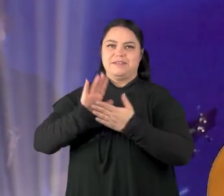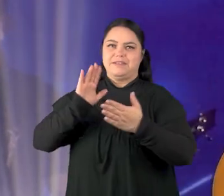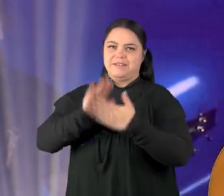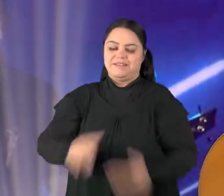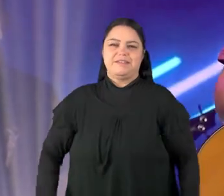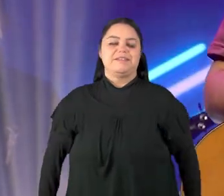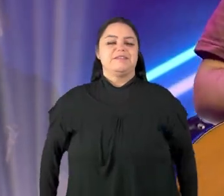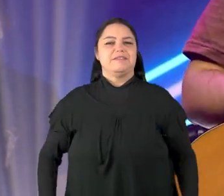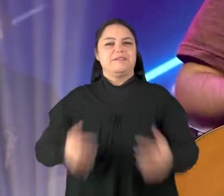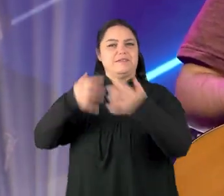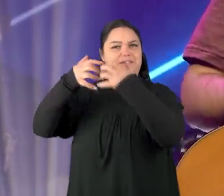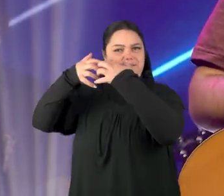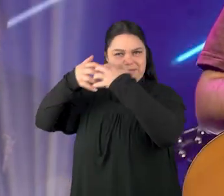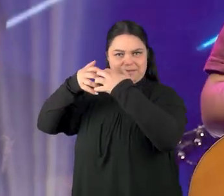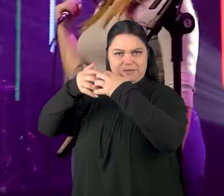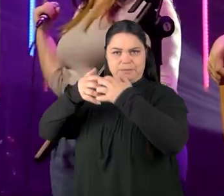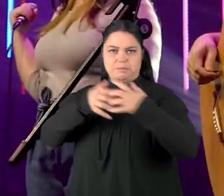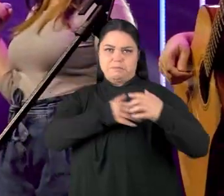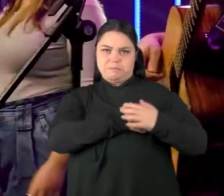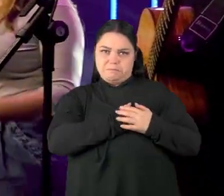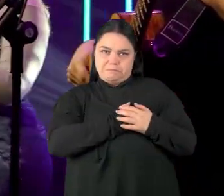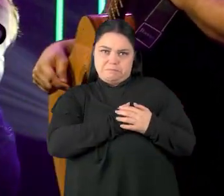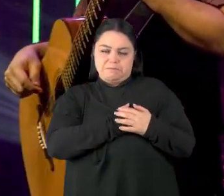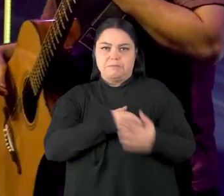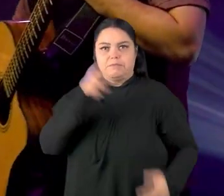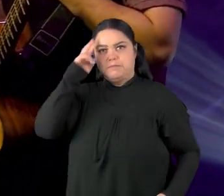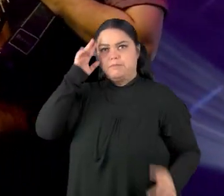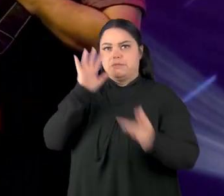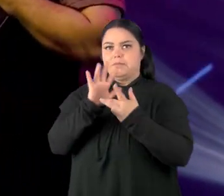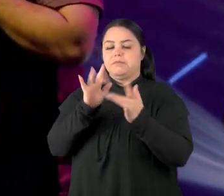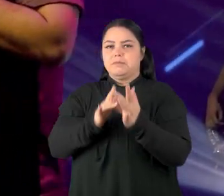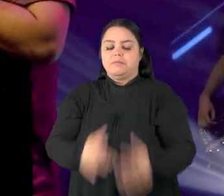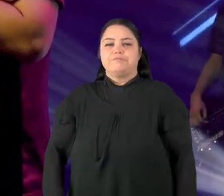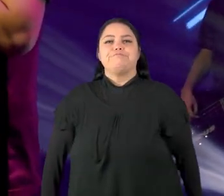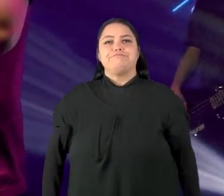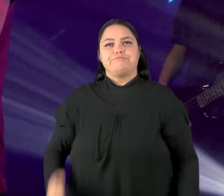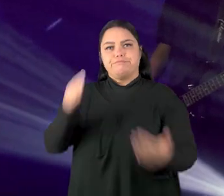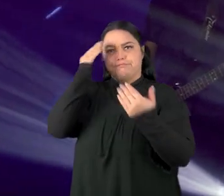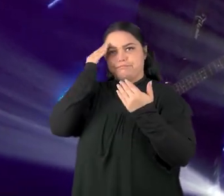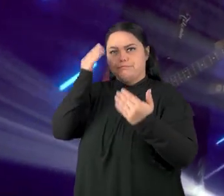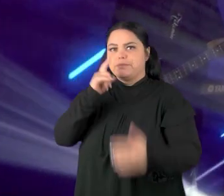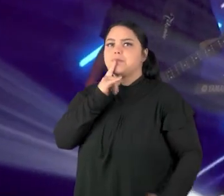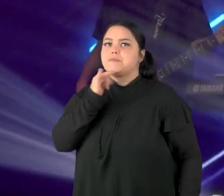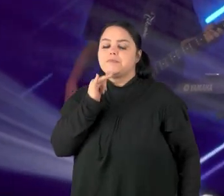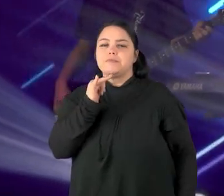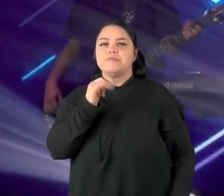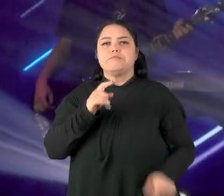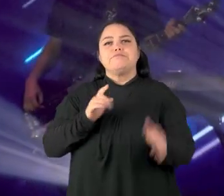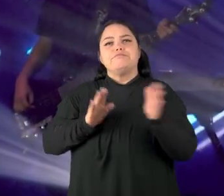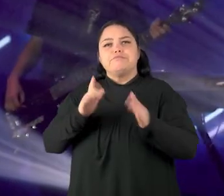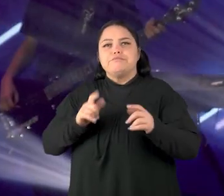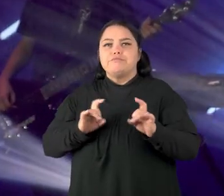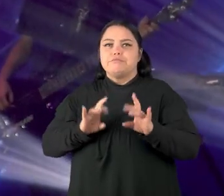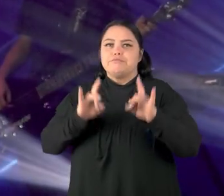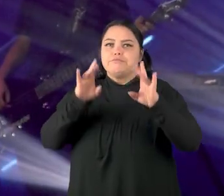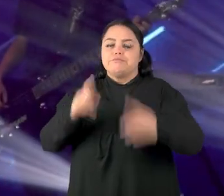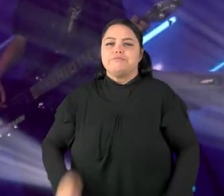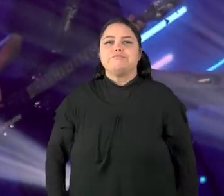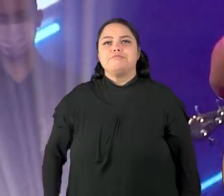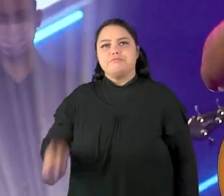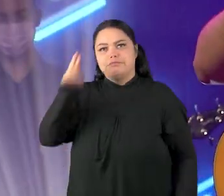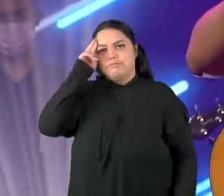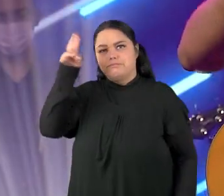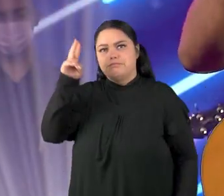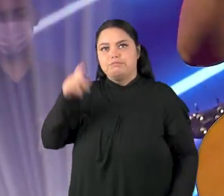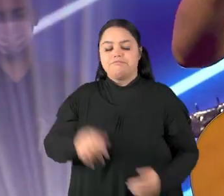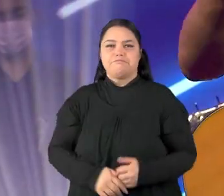Senhor, fecha o seu olho aí. Põe a mão no seu coração. Senhor Jesus, muito obrigado, Pai, por esse momento tão especial. Que, Senhor,